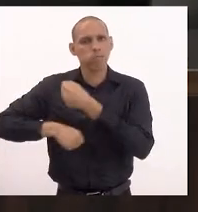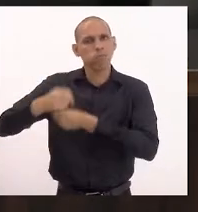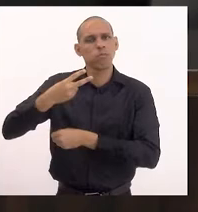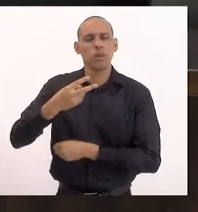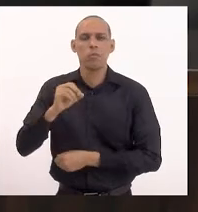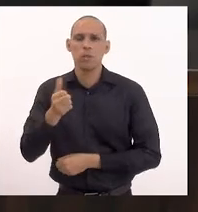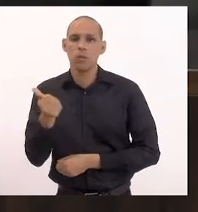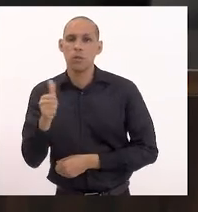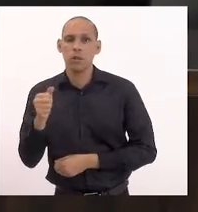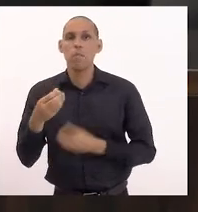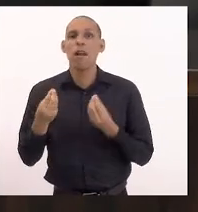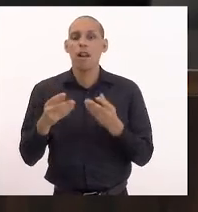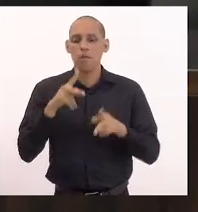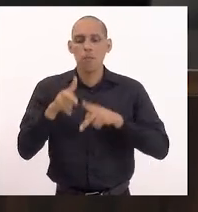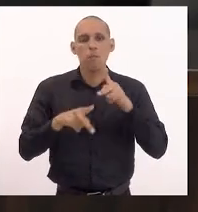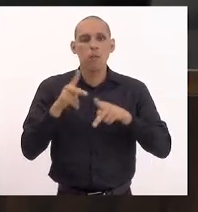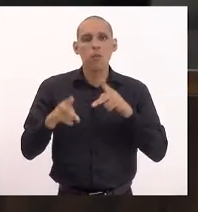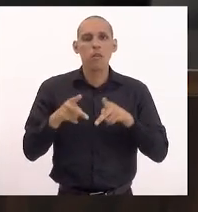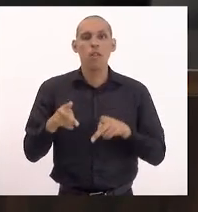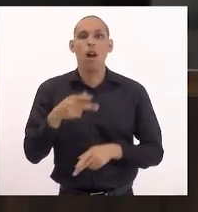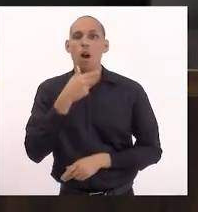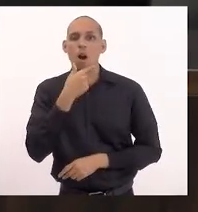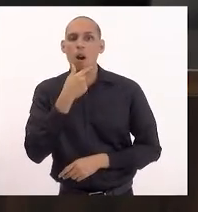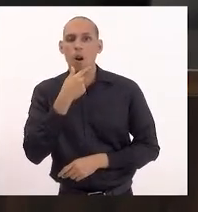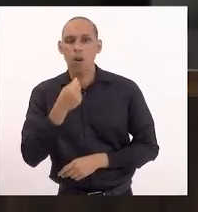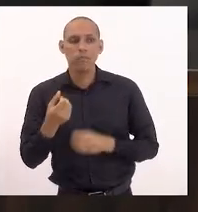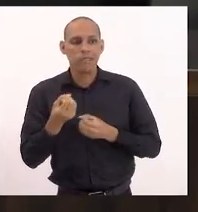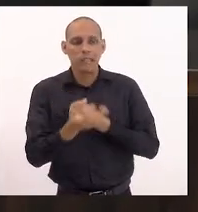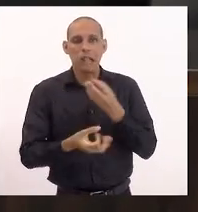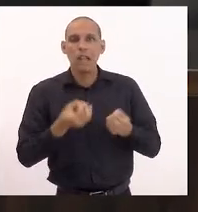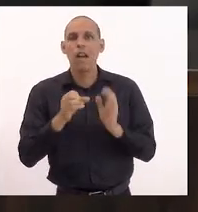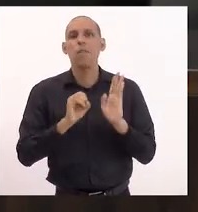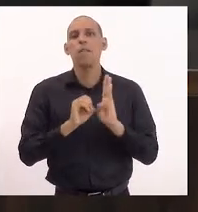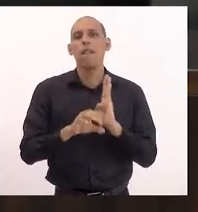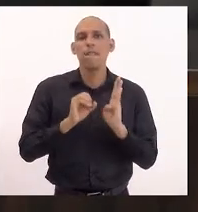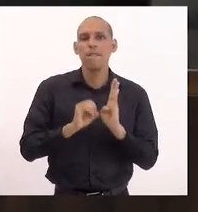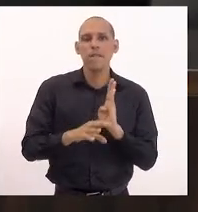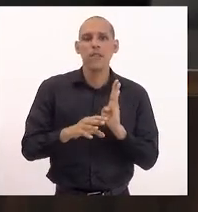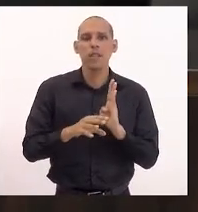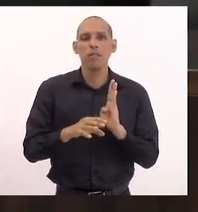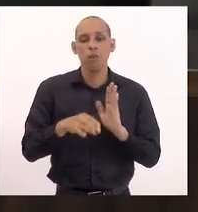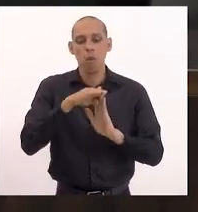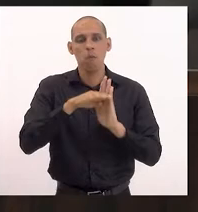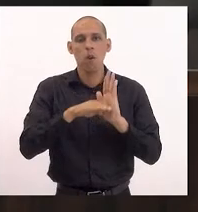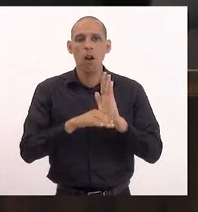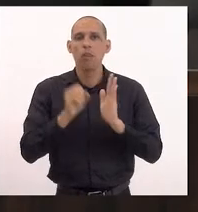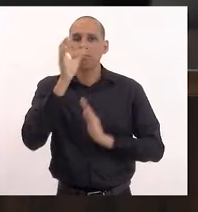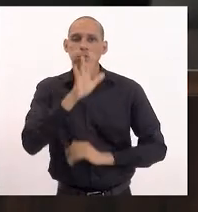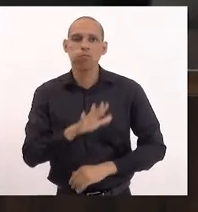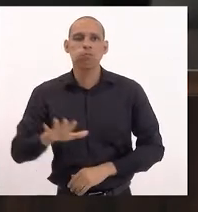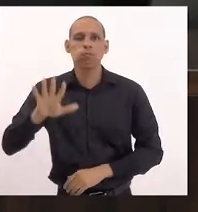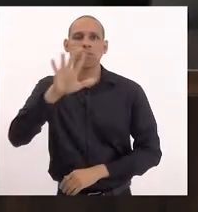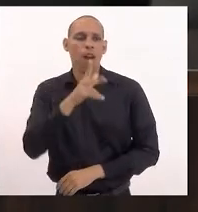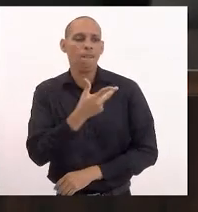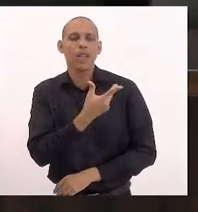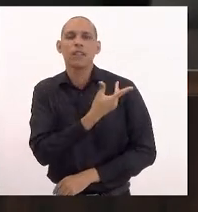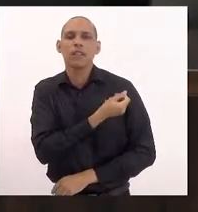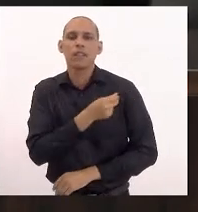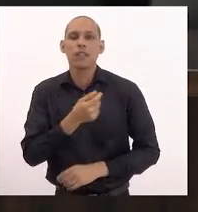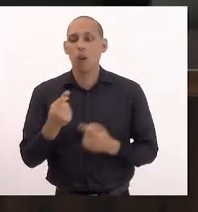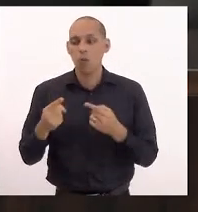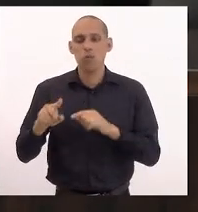para estender a população do sexo masculino, os benefícios do programa estadual de vacinação contra o HPV, uma